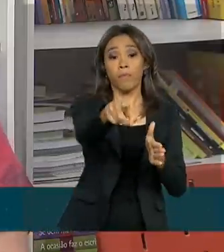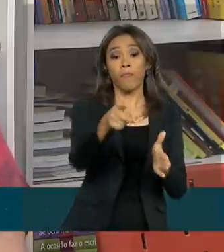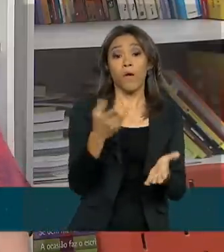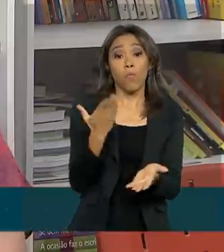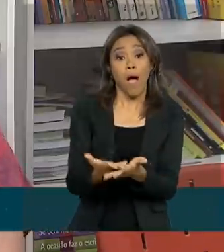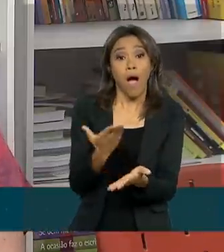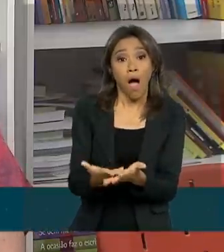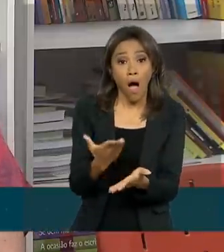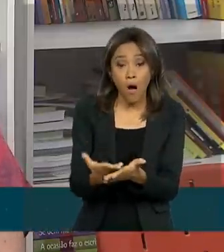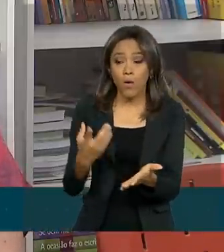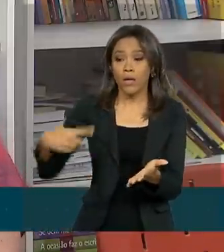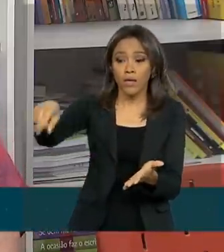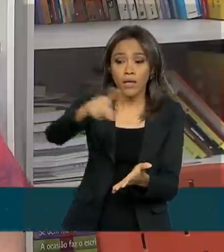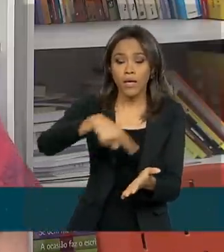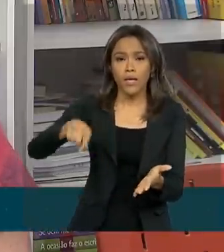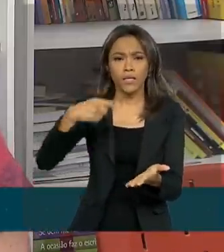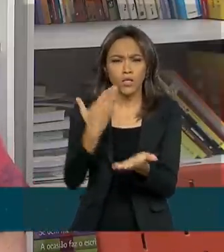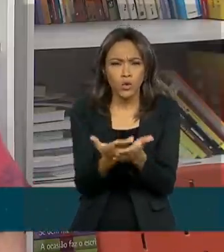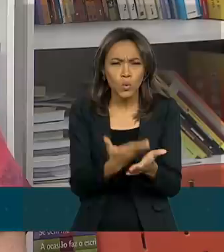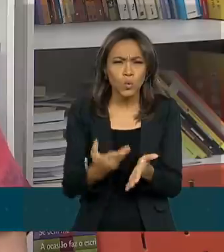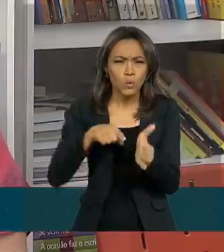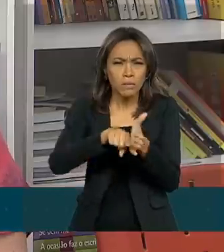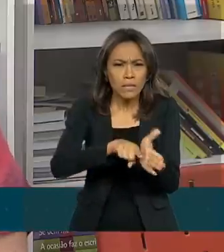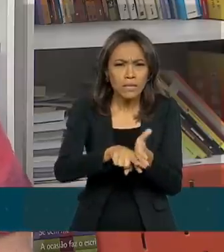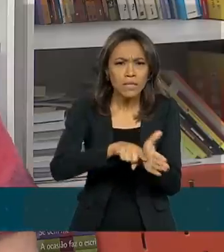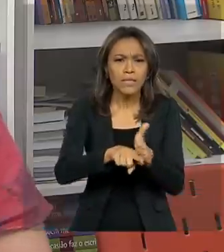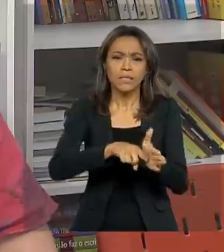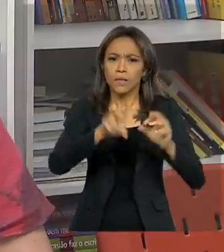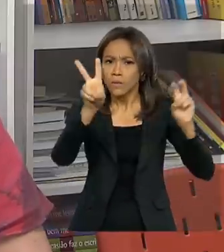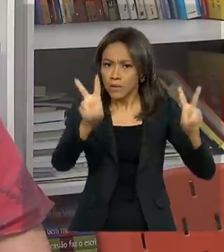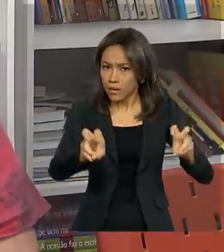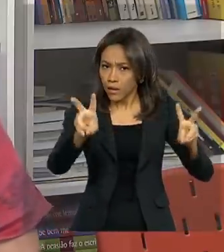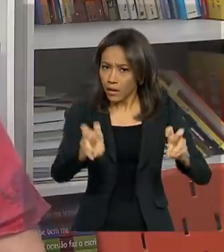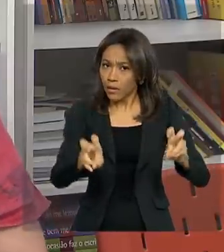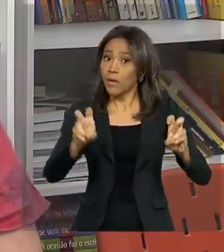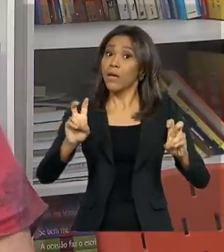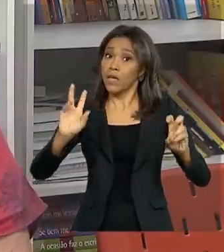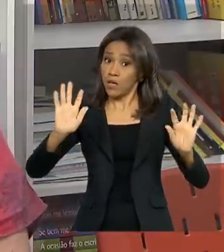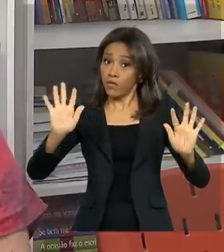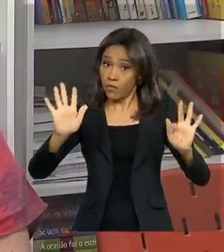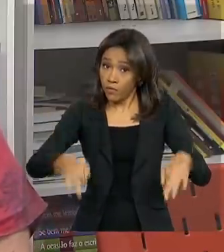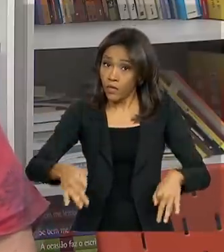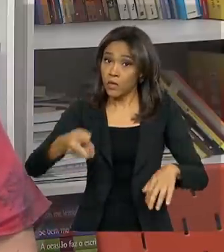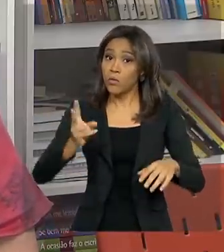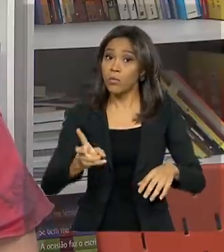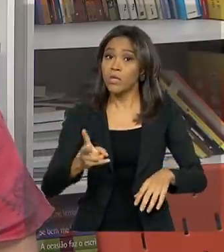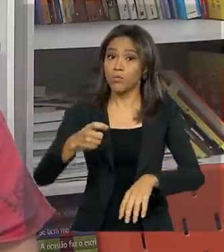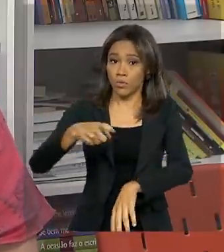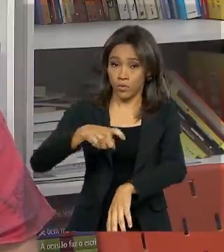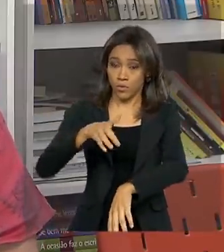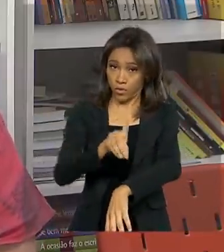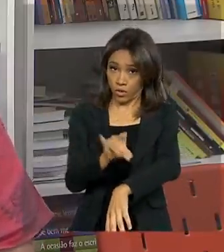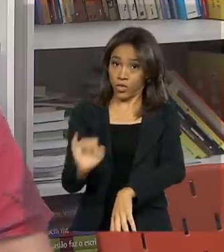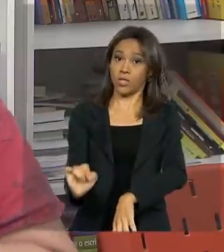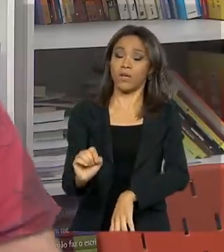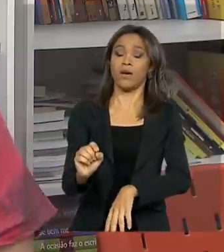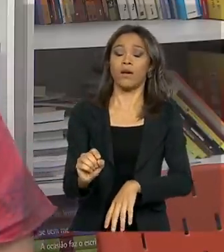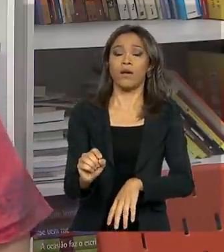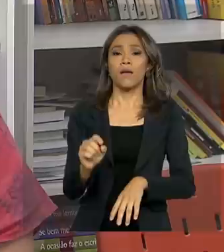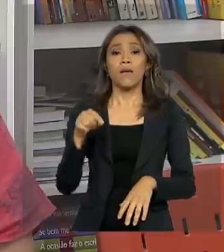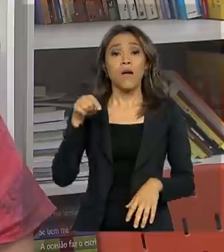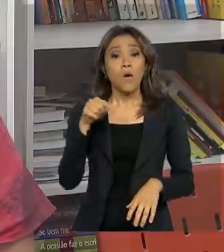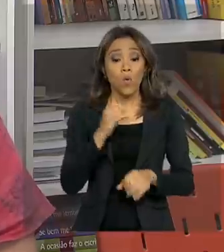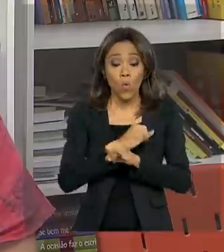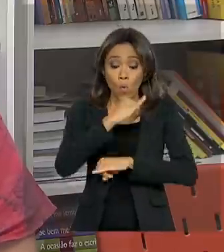trabalhem o conteúdo, consigam fazer as pesquisas e encerrar naquele dia a atividade. E com esse sinal